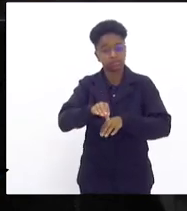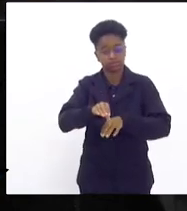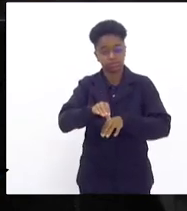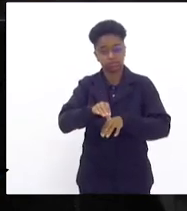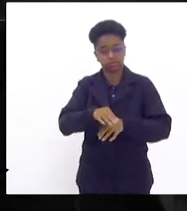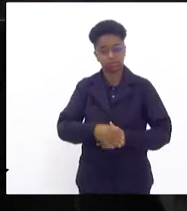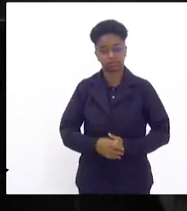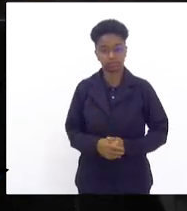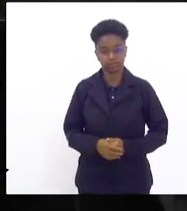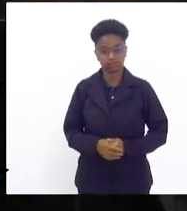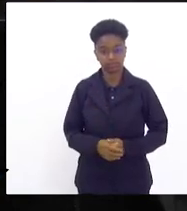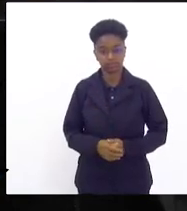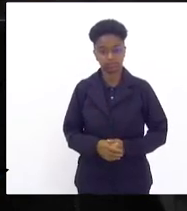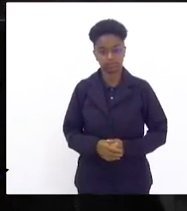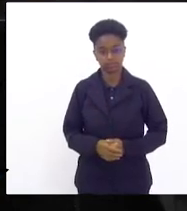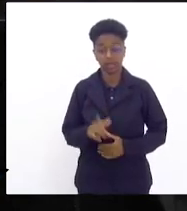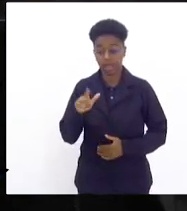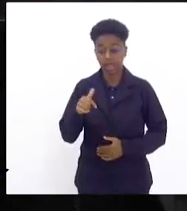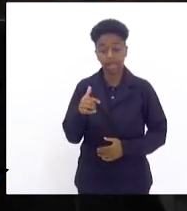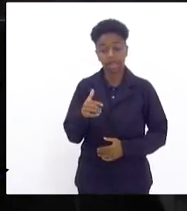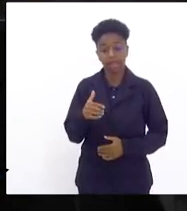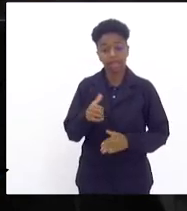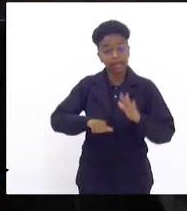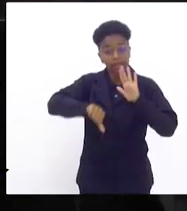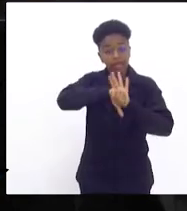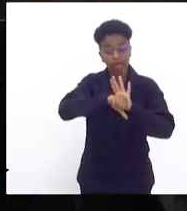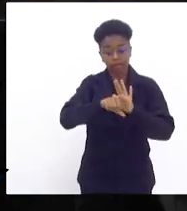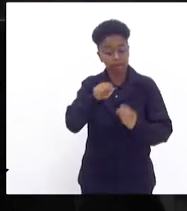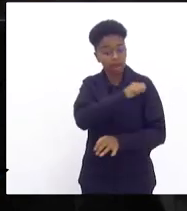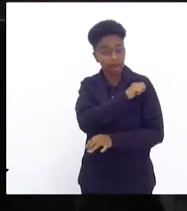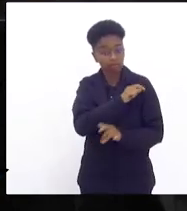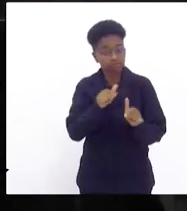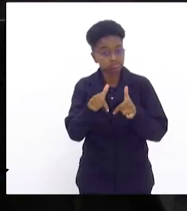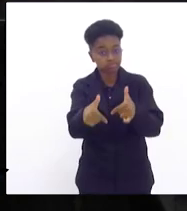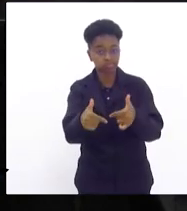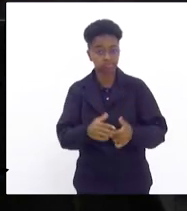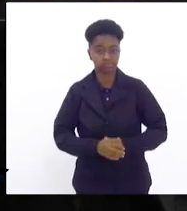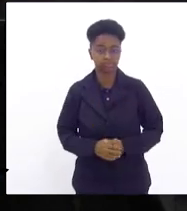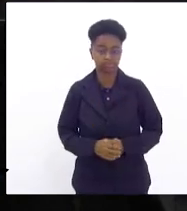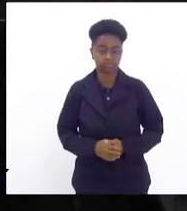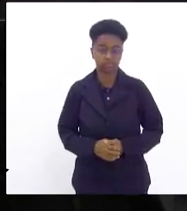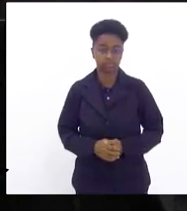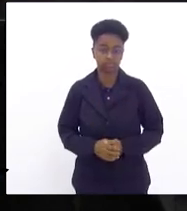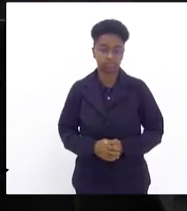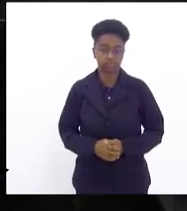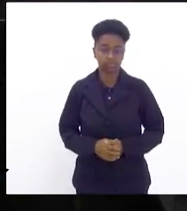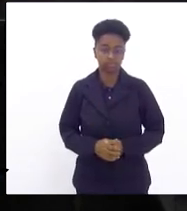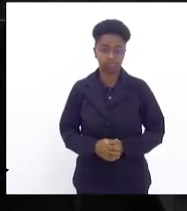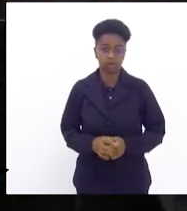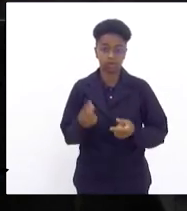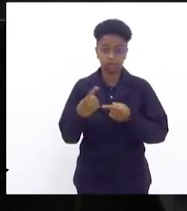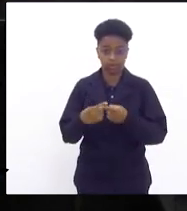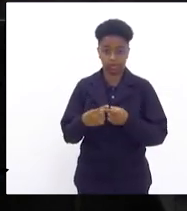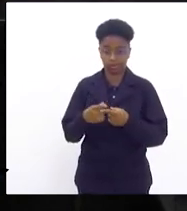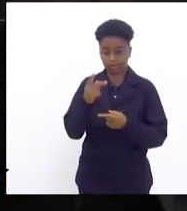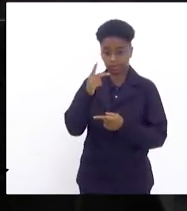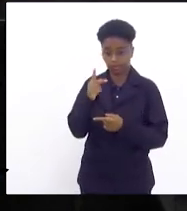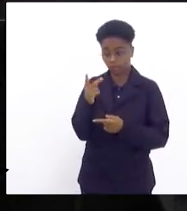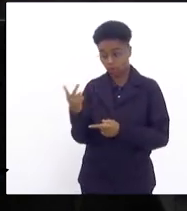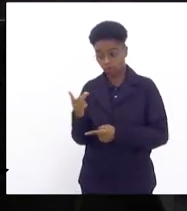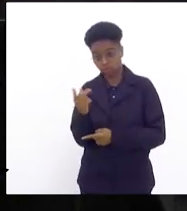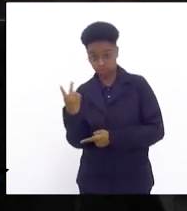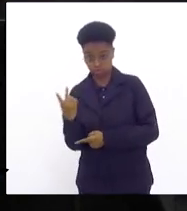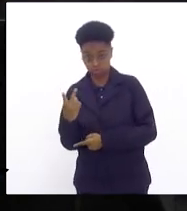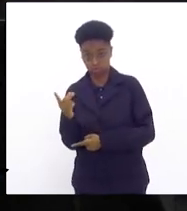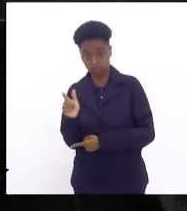Um crime cometido por um aluno que foi mobilizado por duas